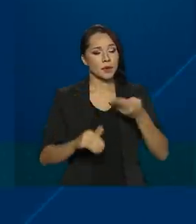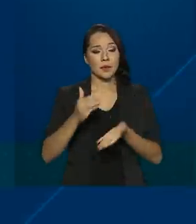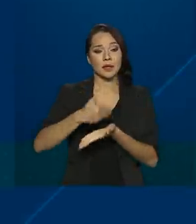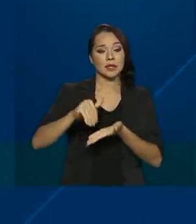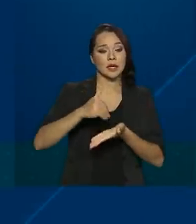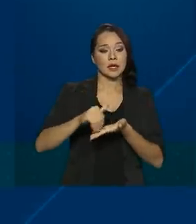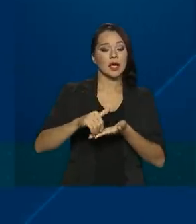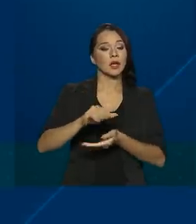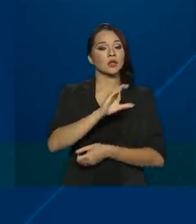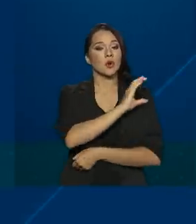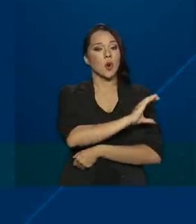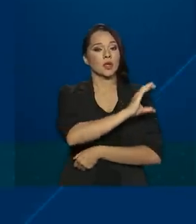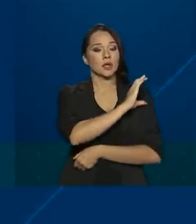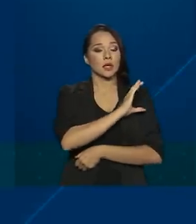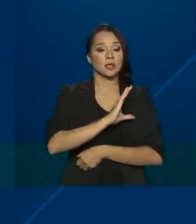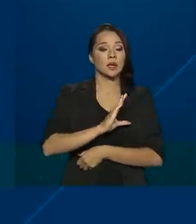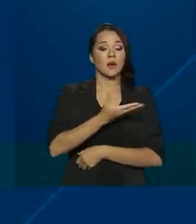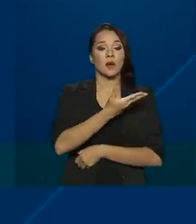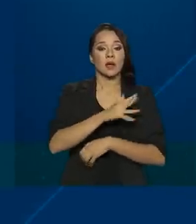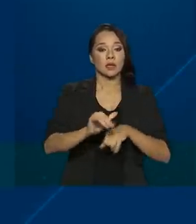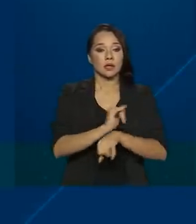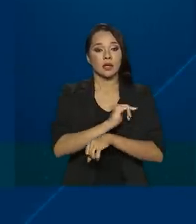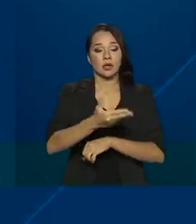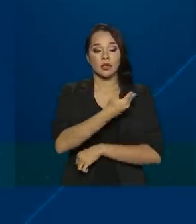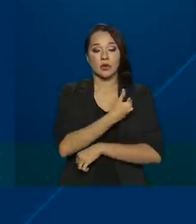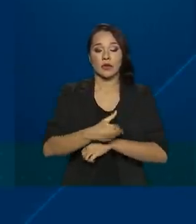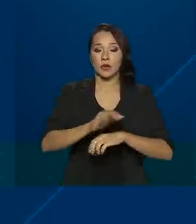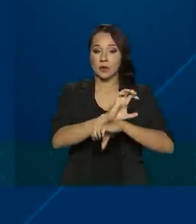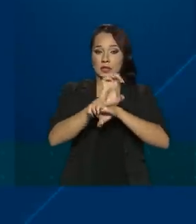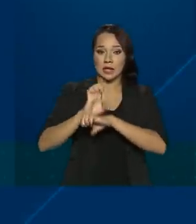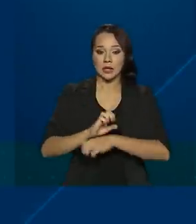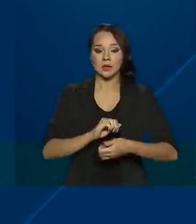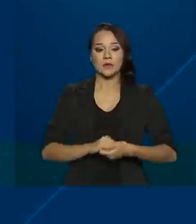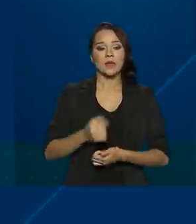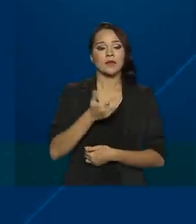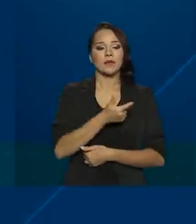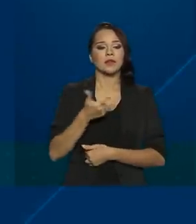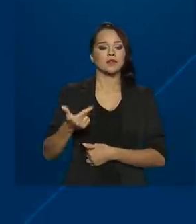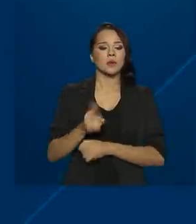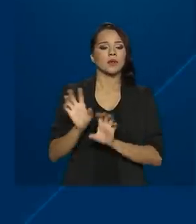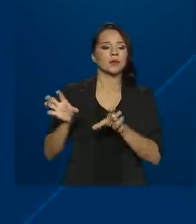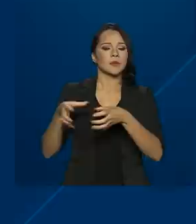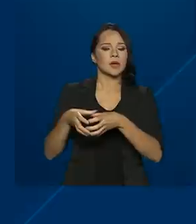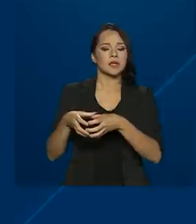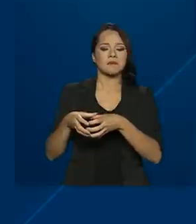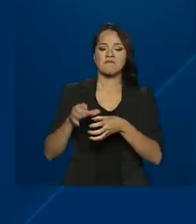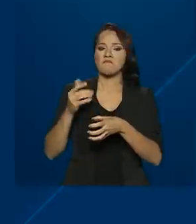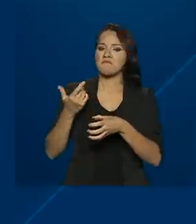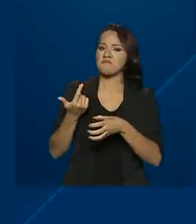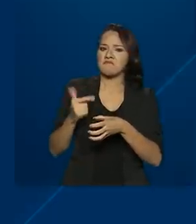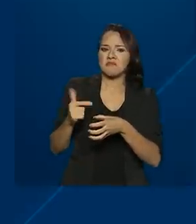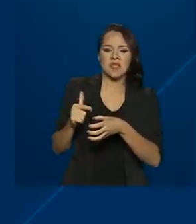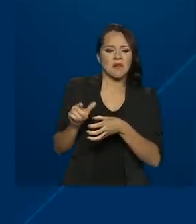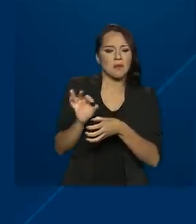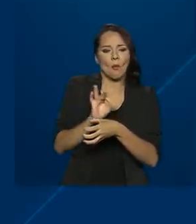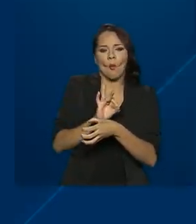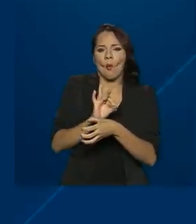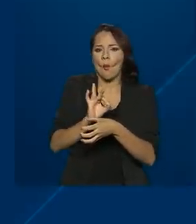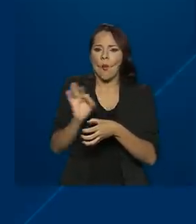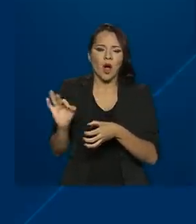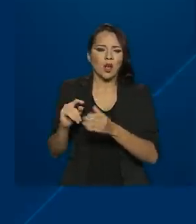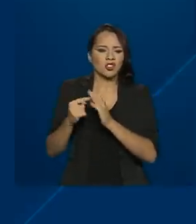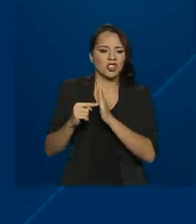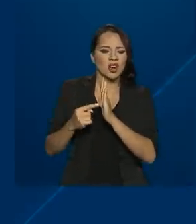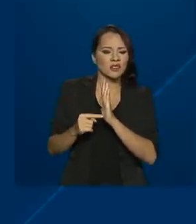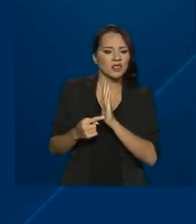Secretaria de Coordenação e Governança das Empresas Estatais, 22 corporações não entraram em nenhum grau de